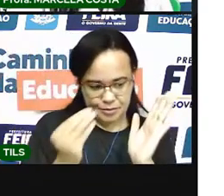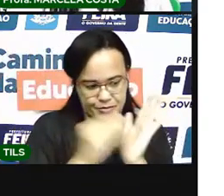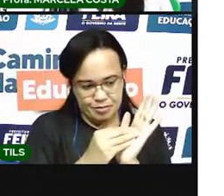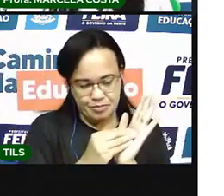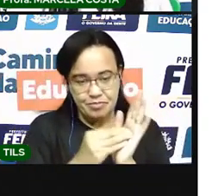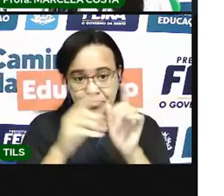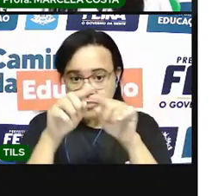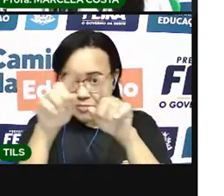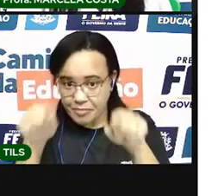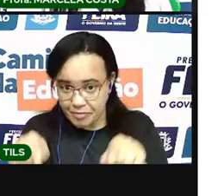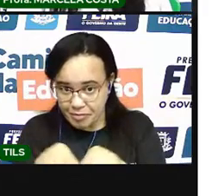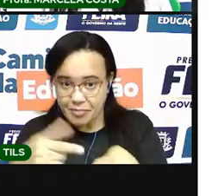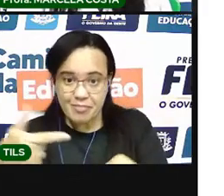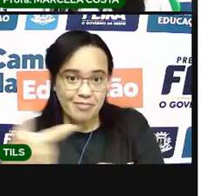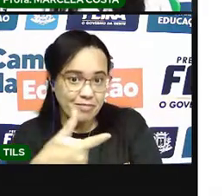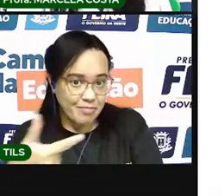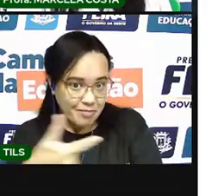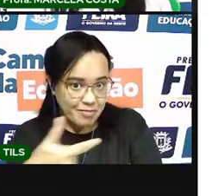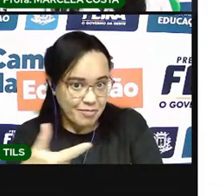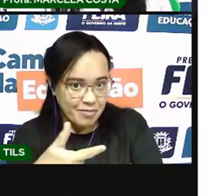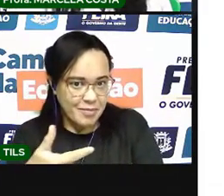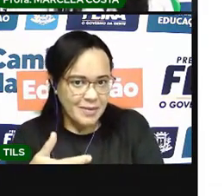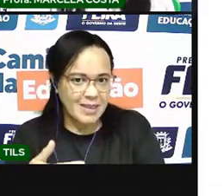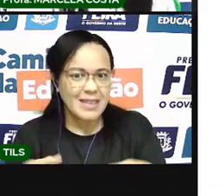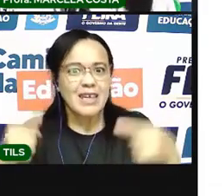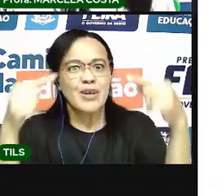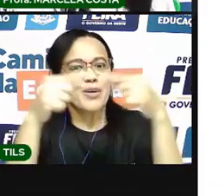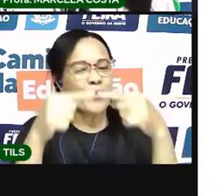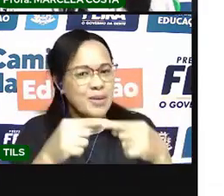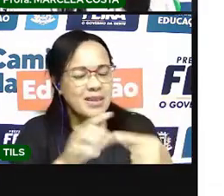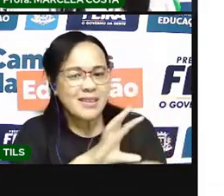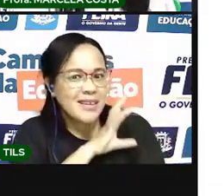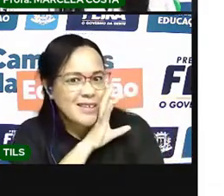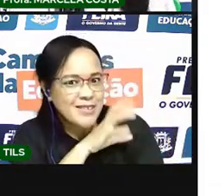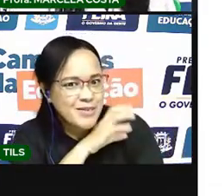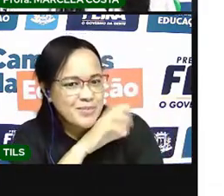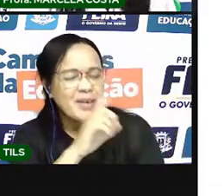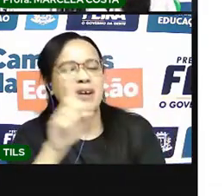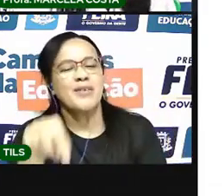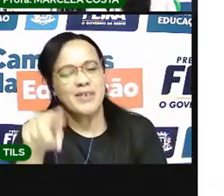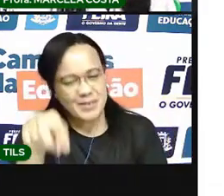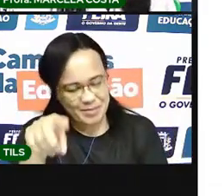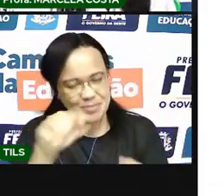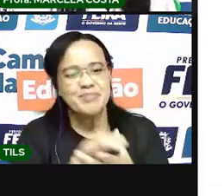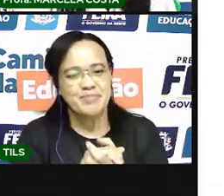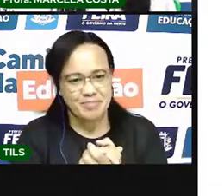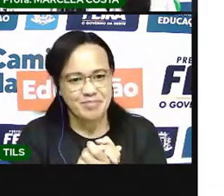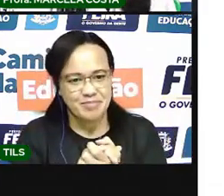Que tá classificando os animais, tá bom? Agora aqui.